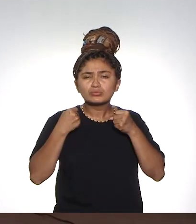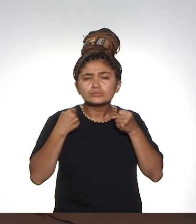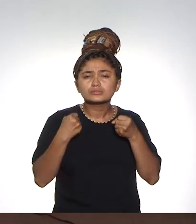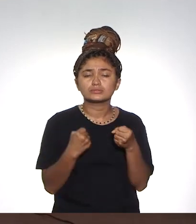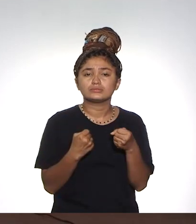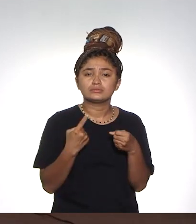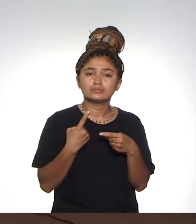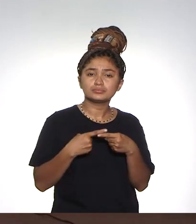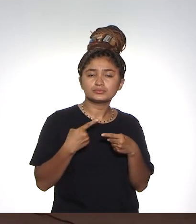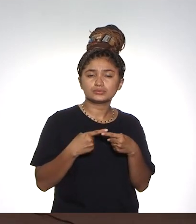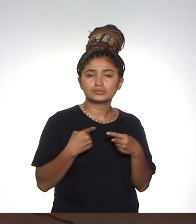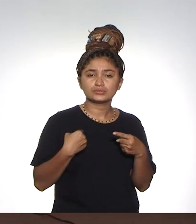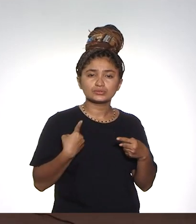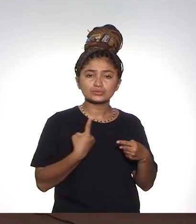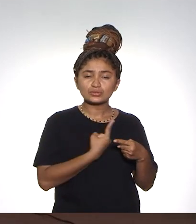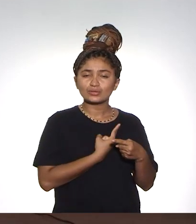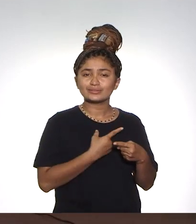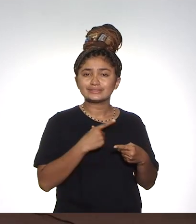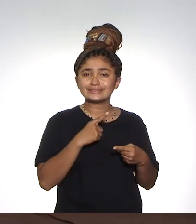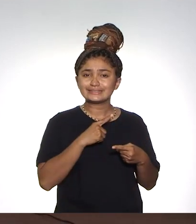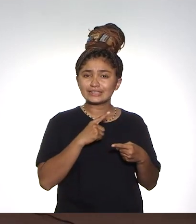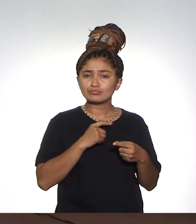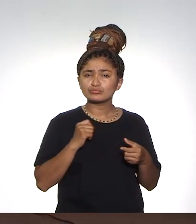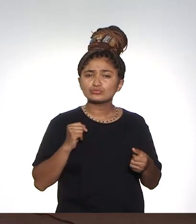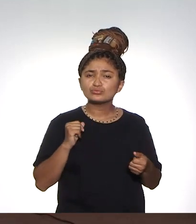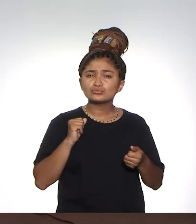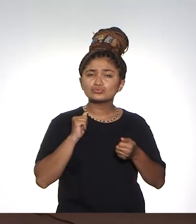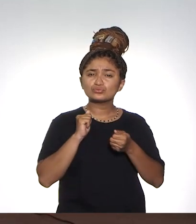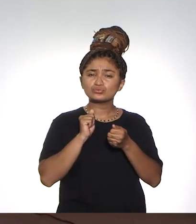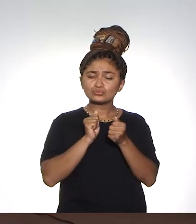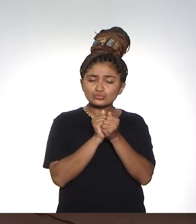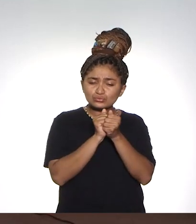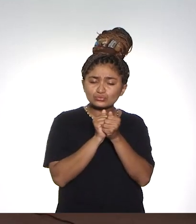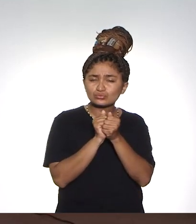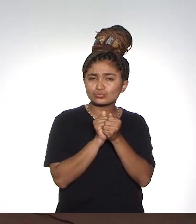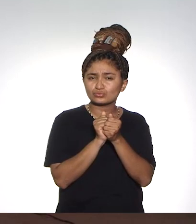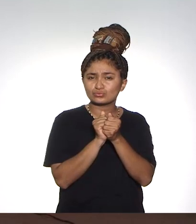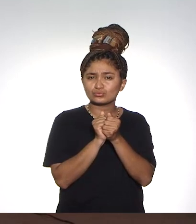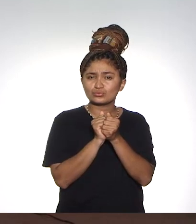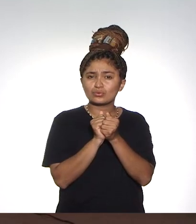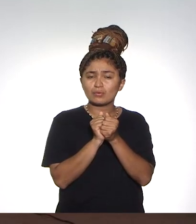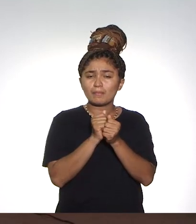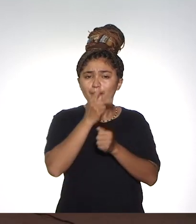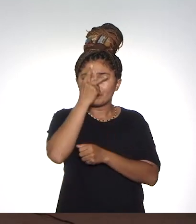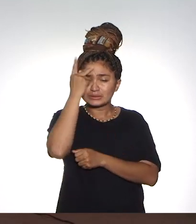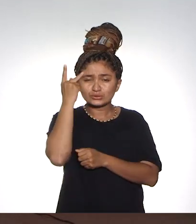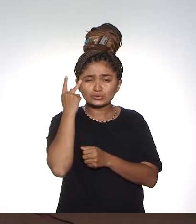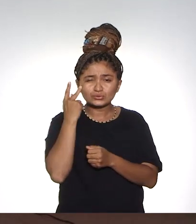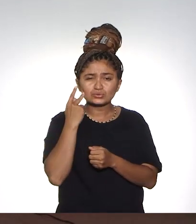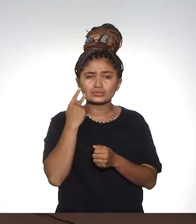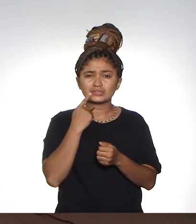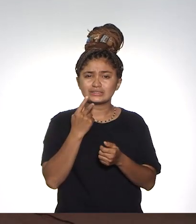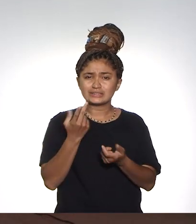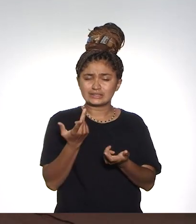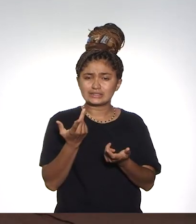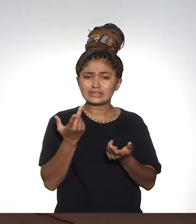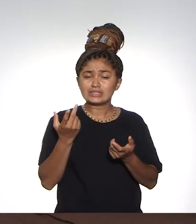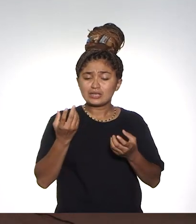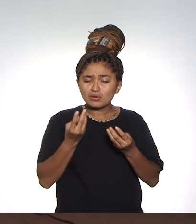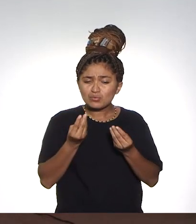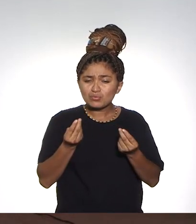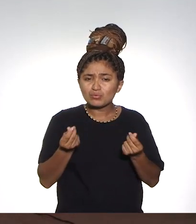isso só foi possível mais uma vez, porque nós temos ao nosso lado de forma muito coletiva pessoas competentes